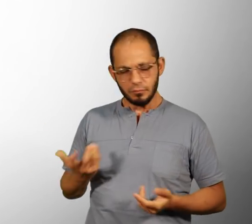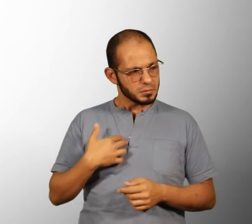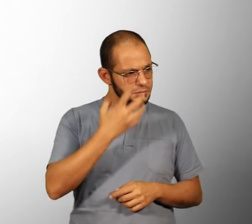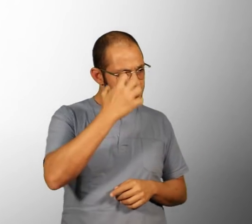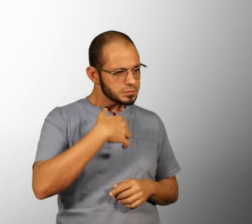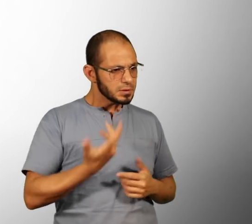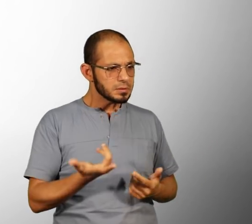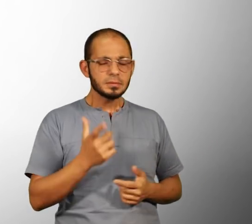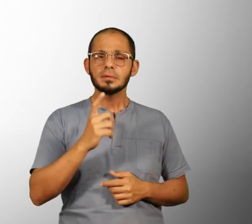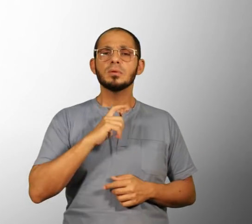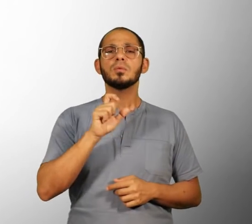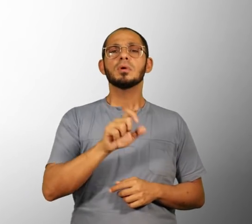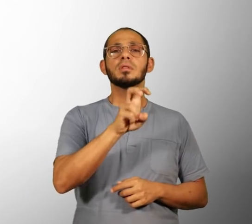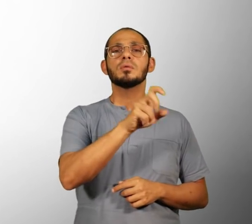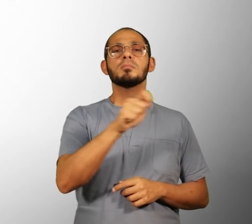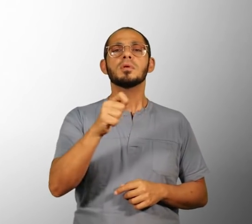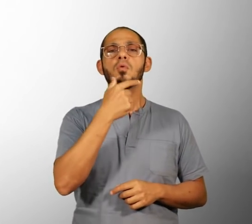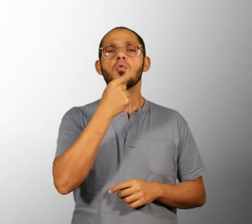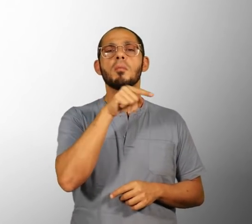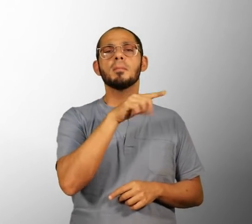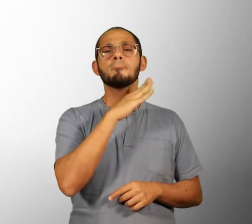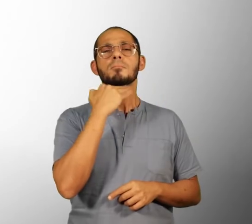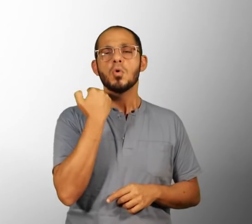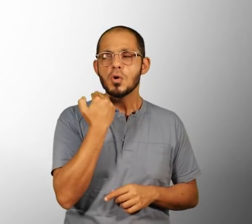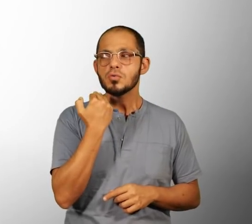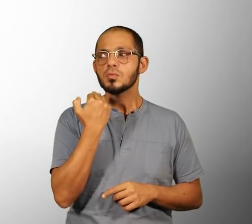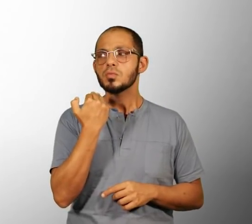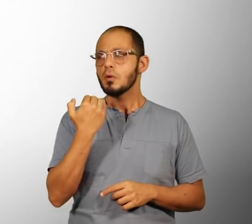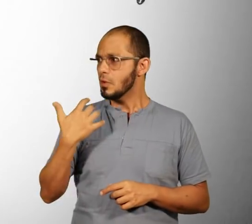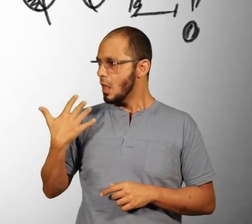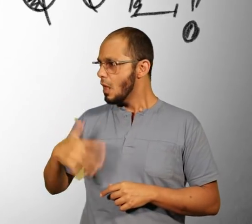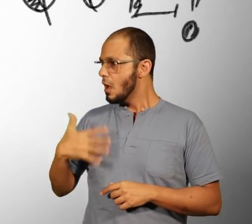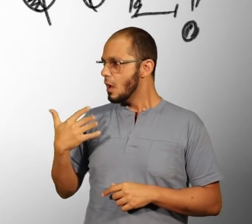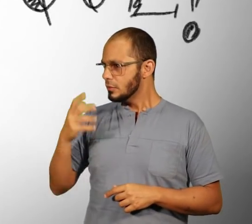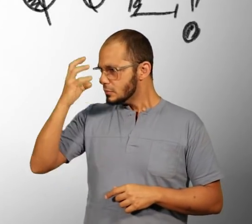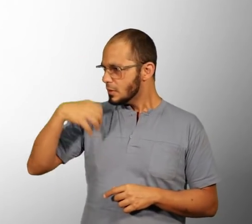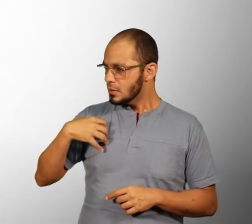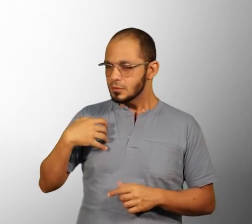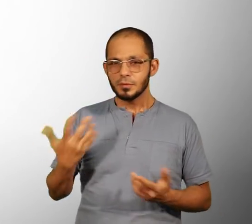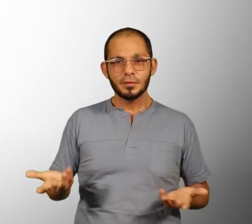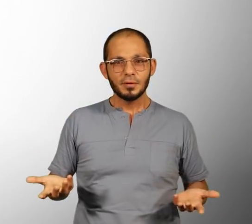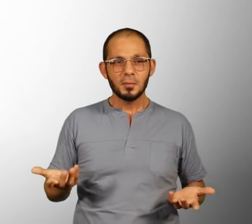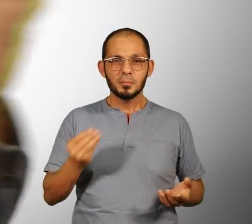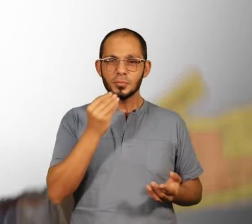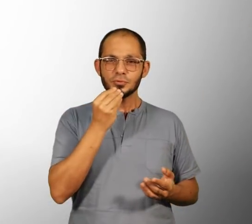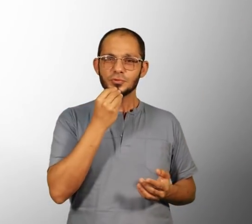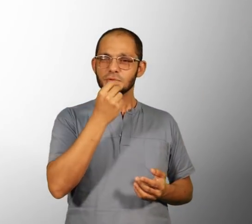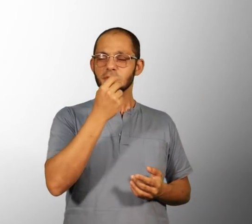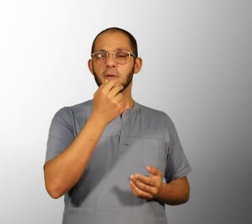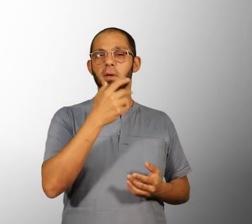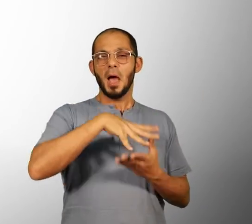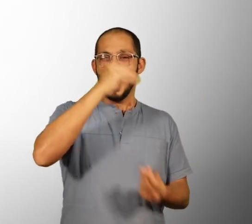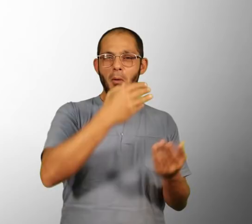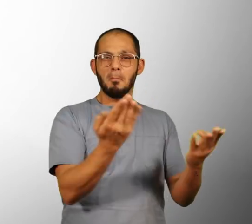Eu falei assim, jura? Tem cinco meses que o dono da casa morreu. Pode ter dado uma visitinha lá. Aí eu falei assim, o quê? Pode ter sido o dono mesmo,